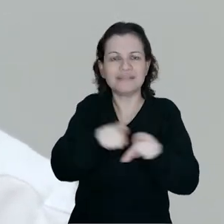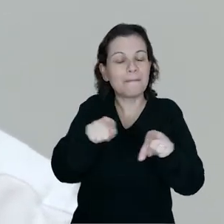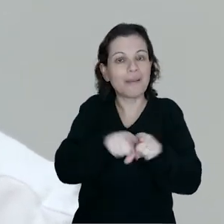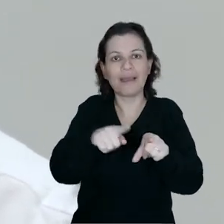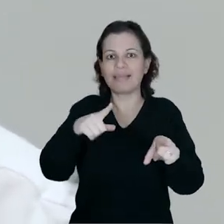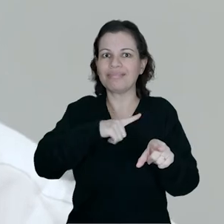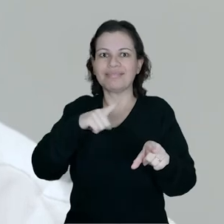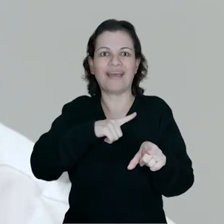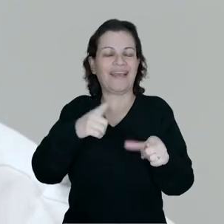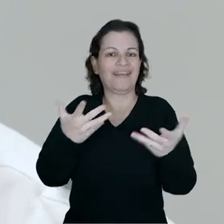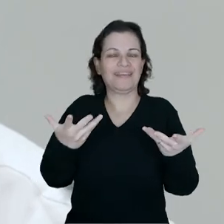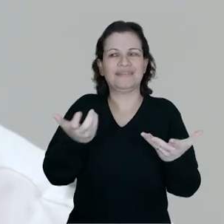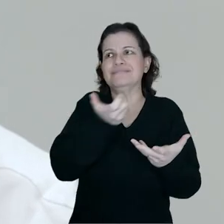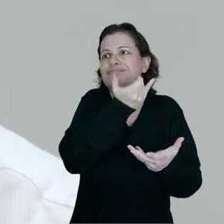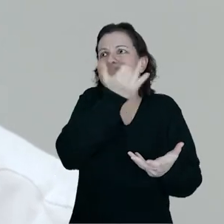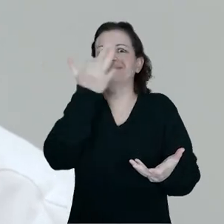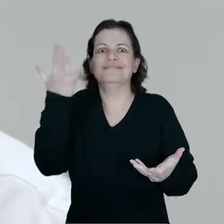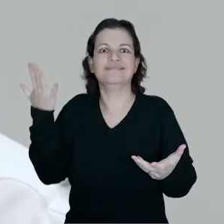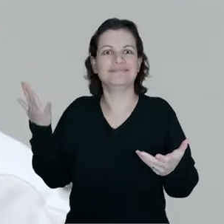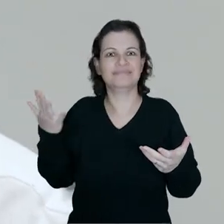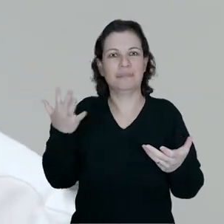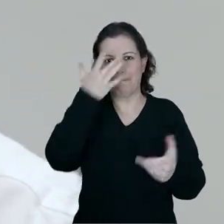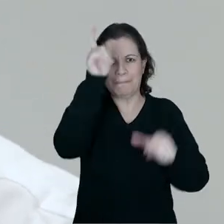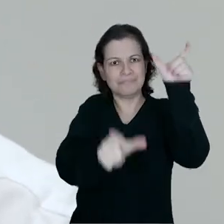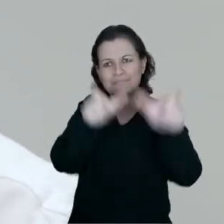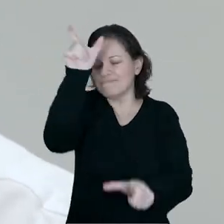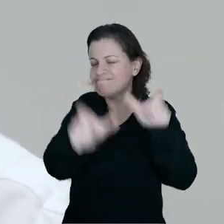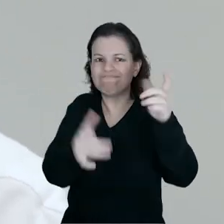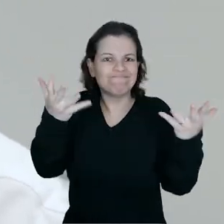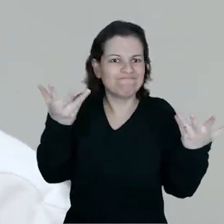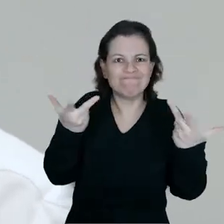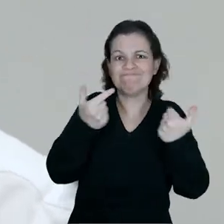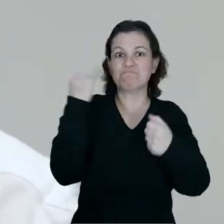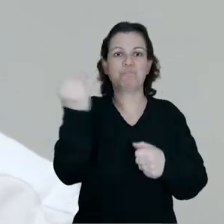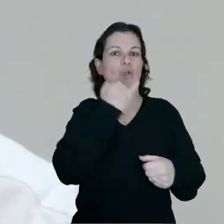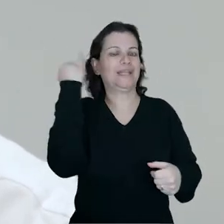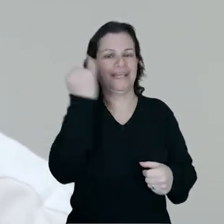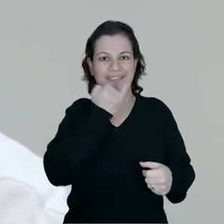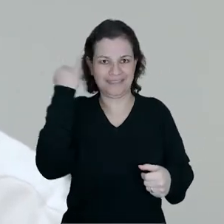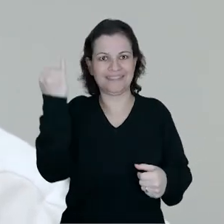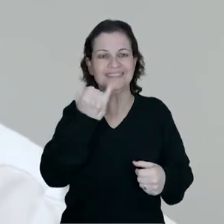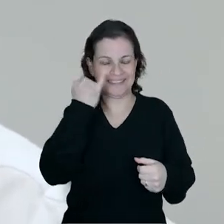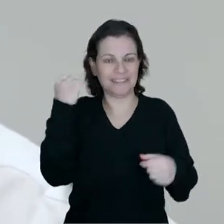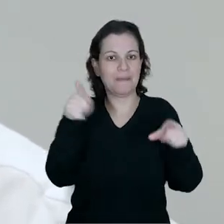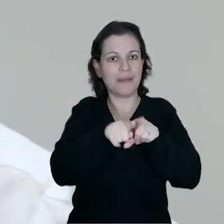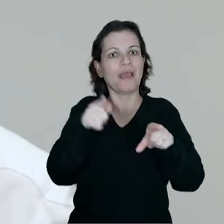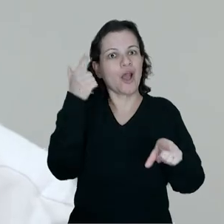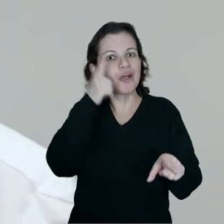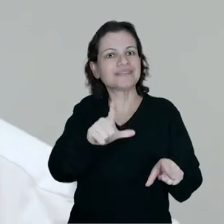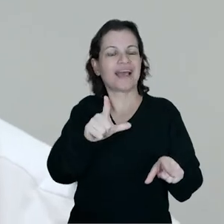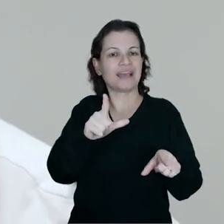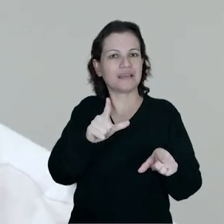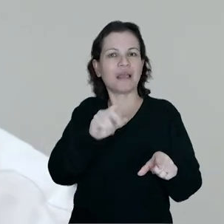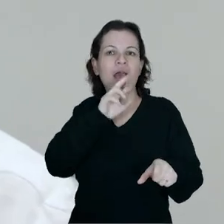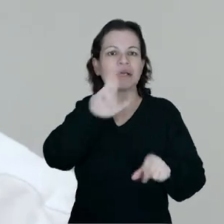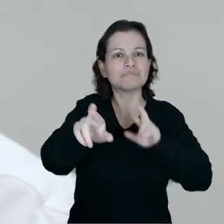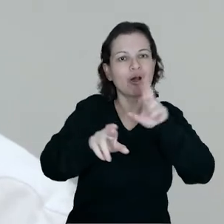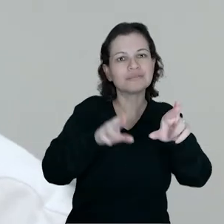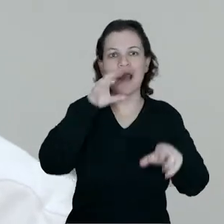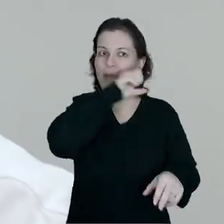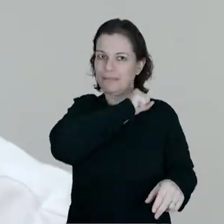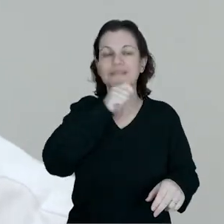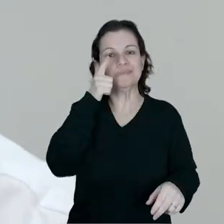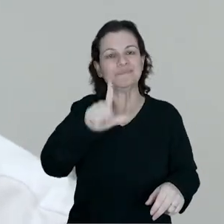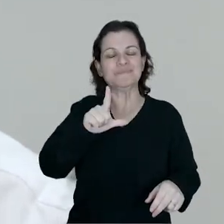si, mas também com recursos humanos muito importantes que conseguem dar uma